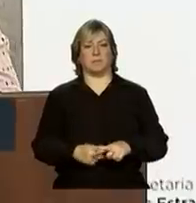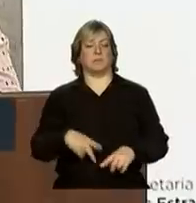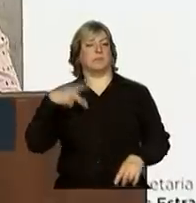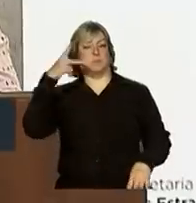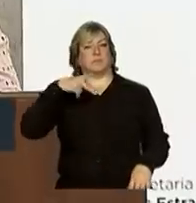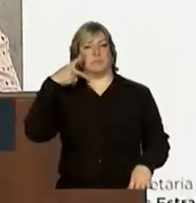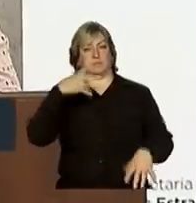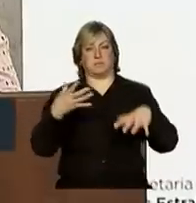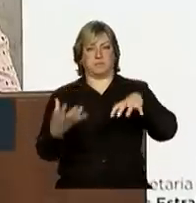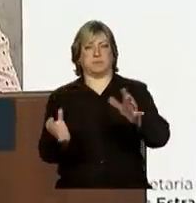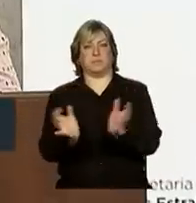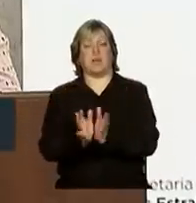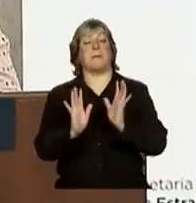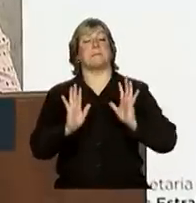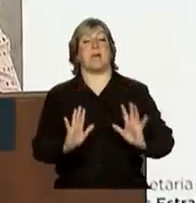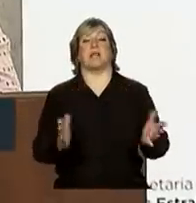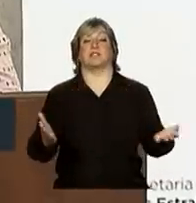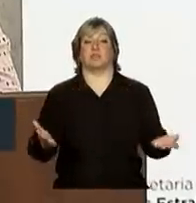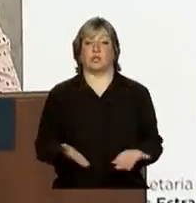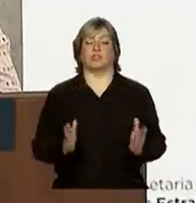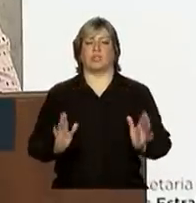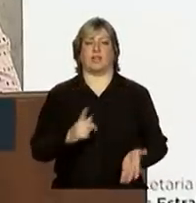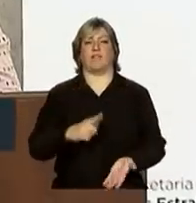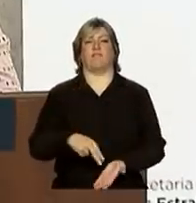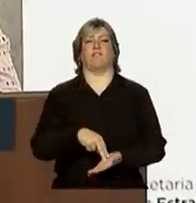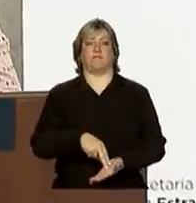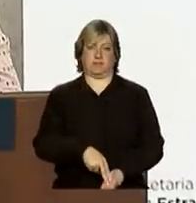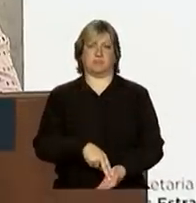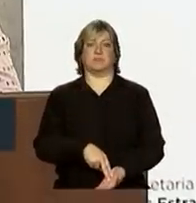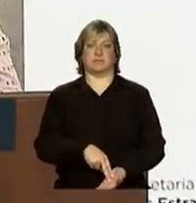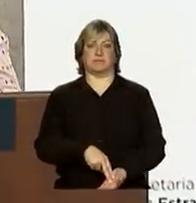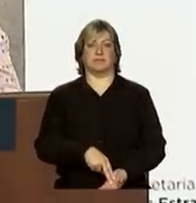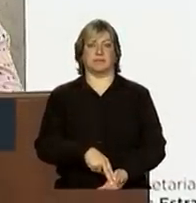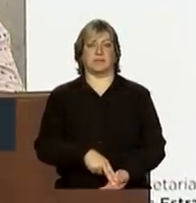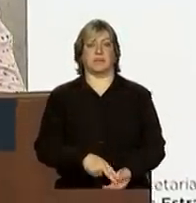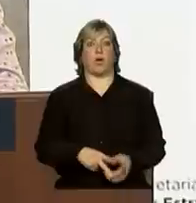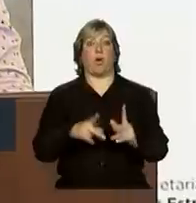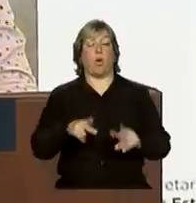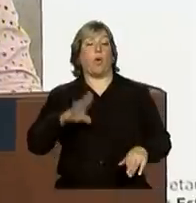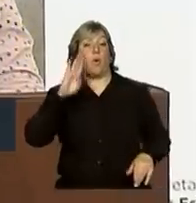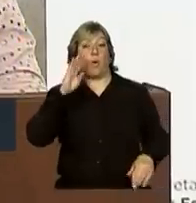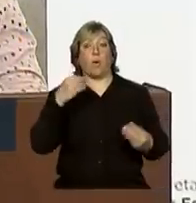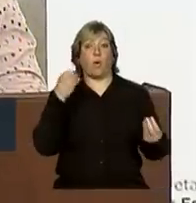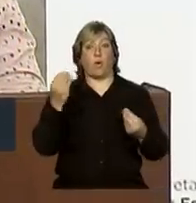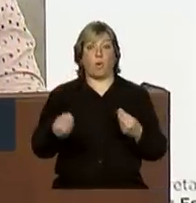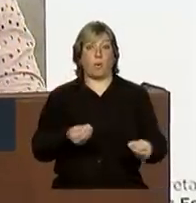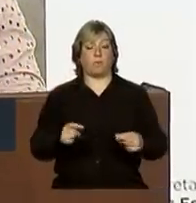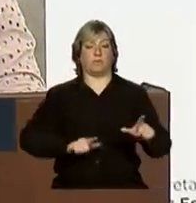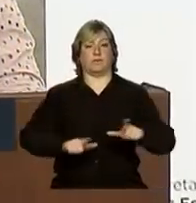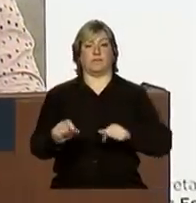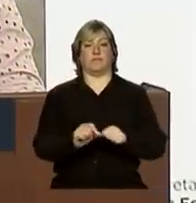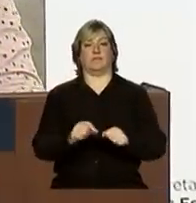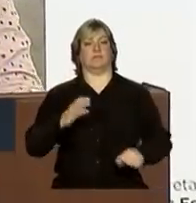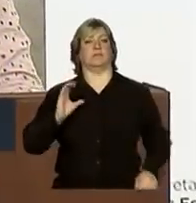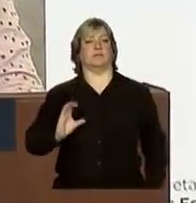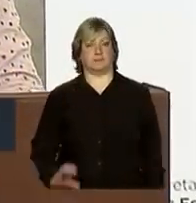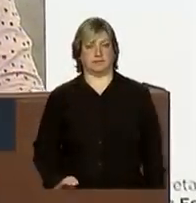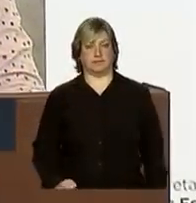exemplo, mas hoje já firmada, como locus de exercício da cidadania.